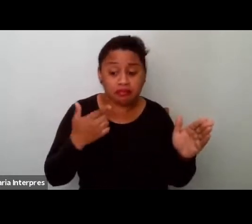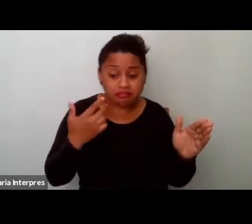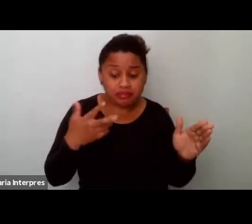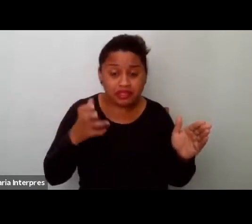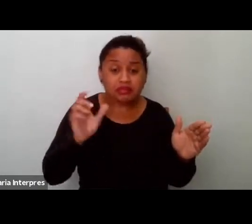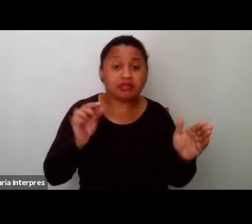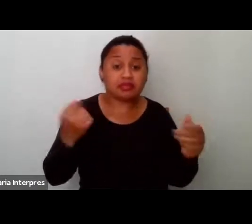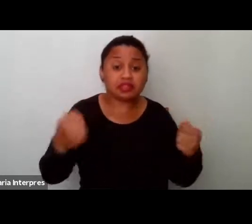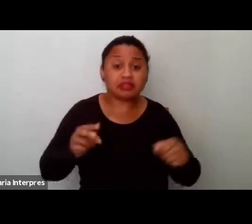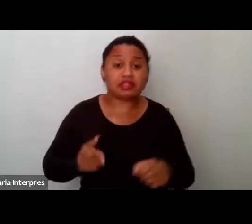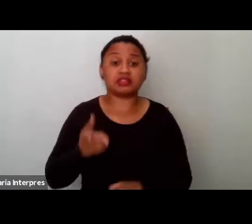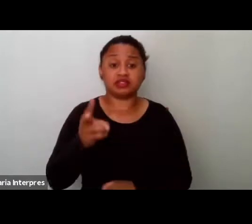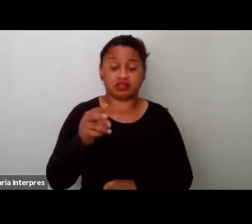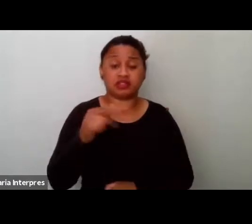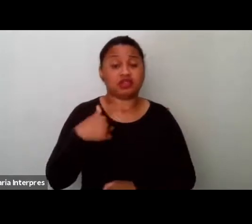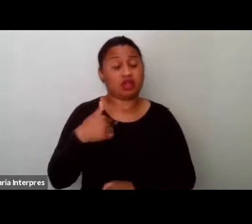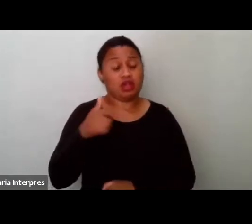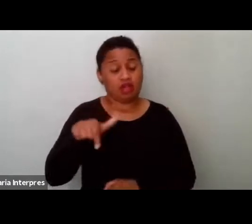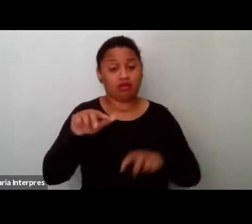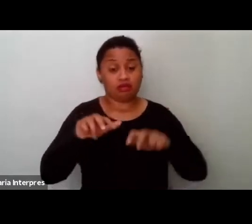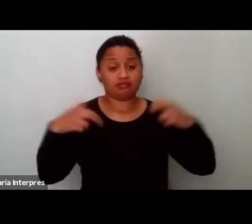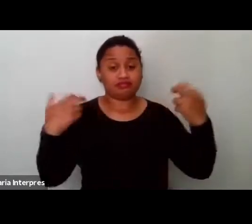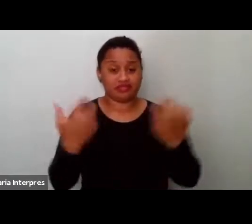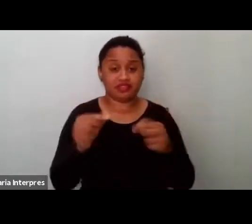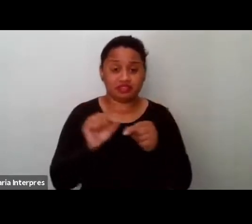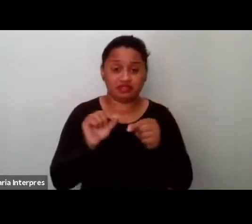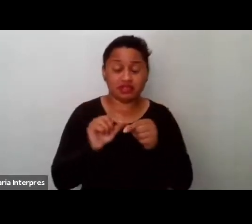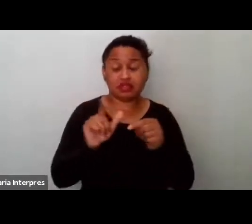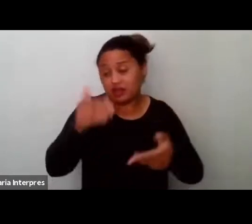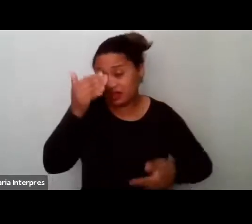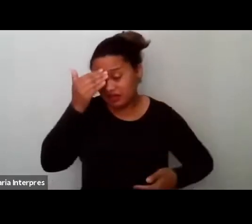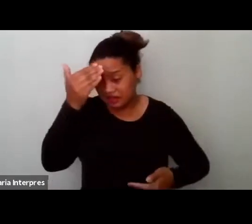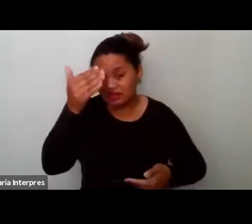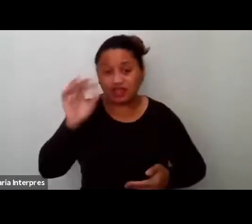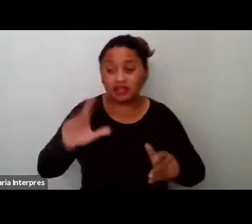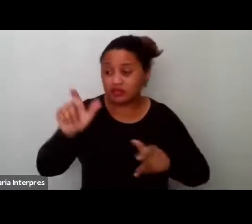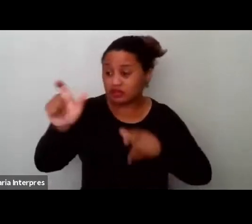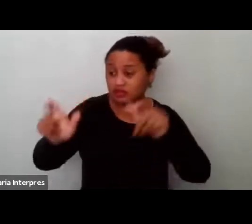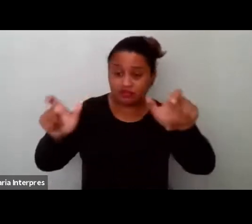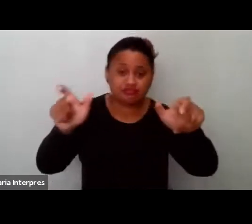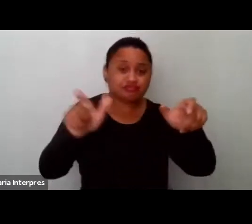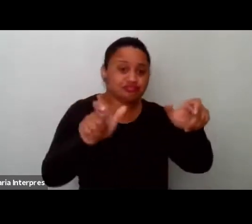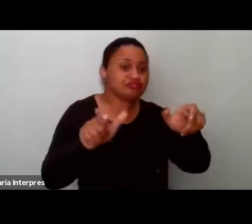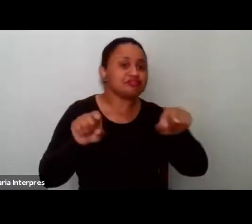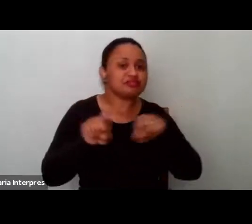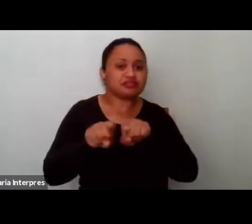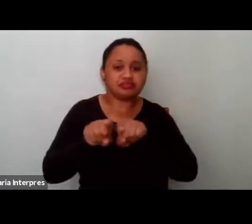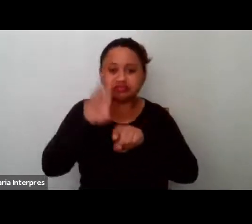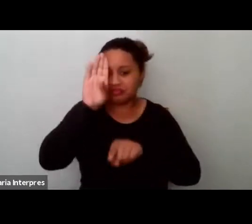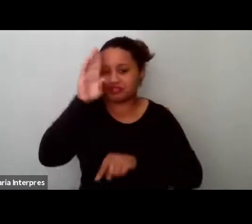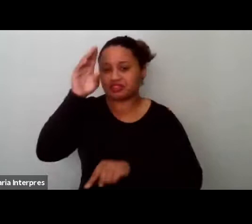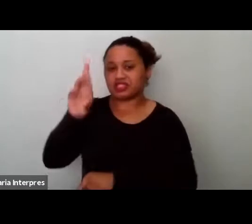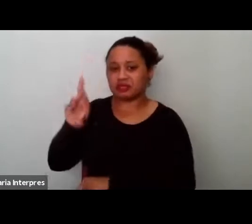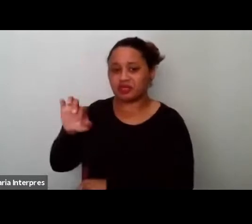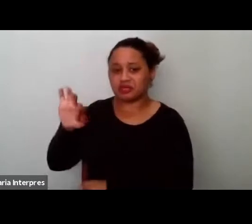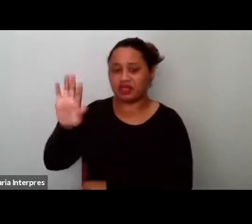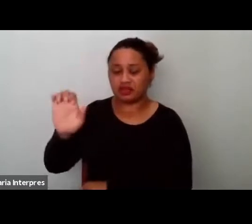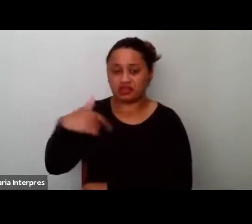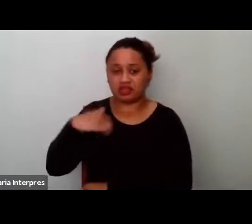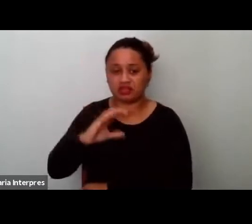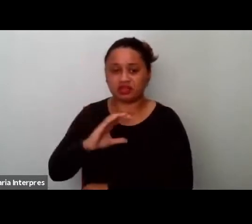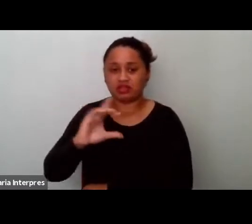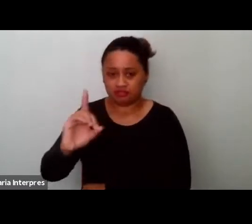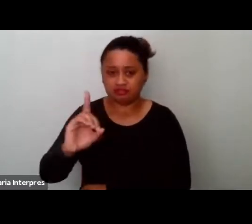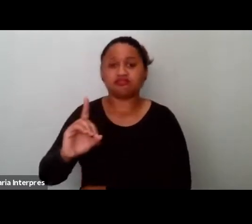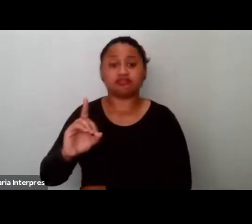essa mesa teve. Então, quero agradecer a todas as colegas e principalmente a Rita como coordenadora, né? Ter mantido a